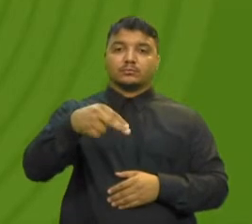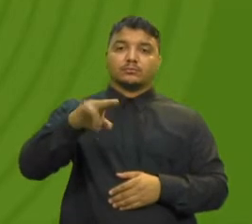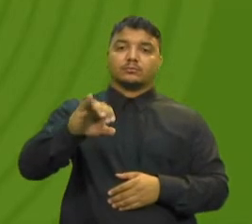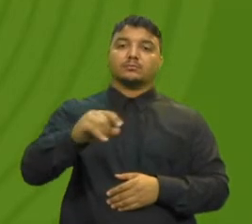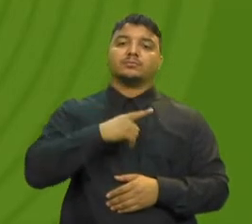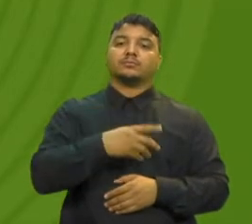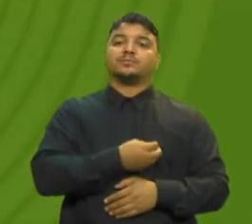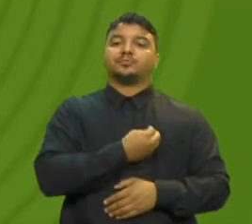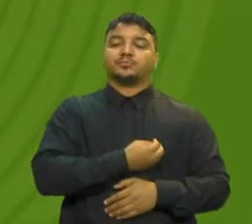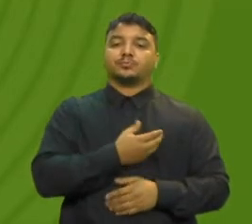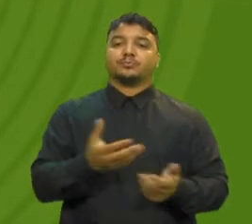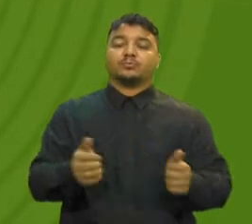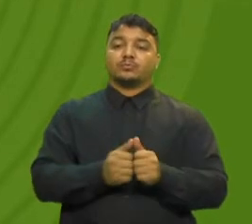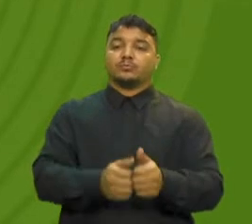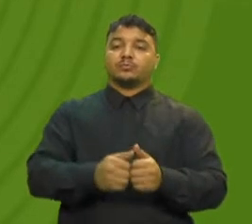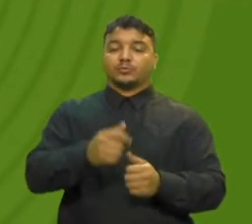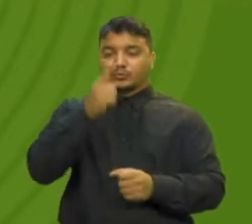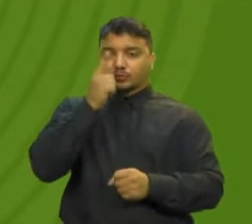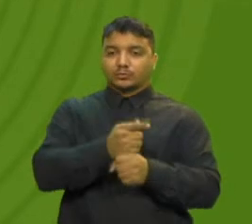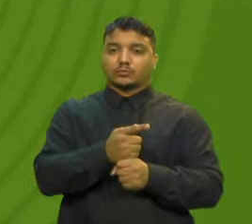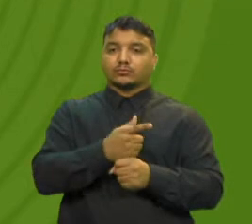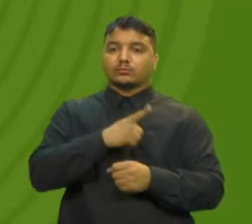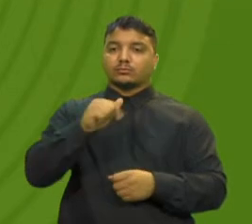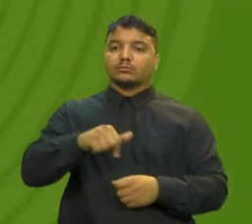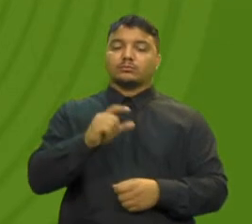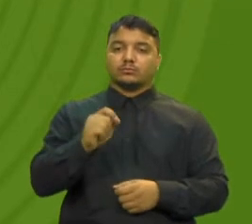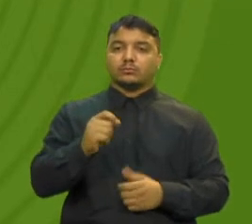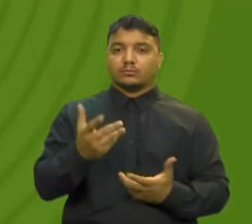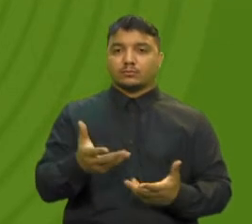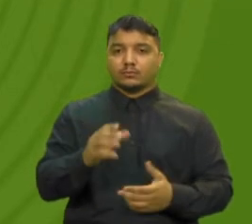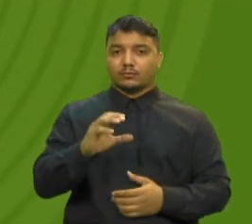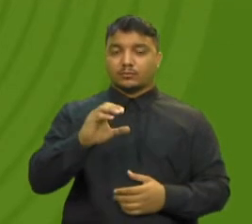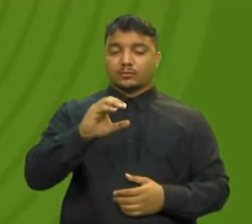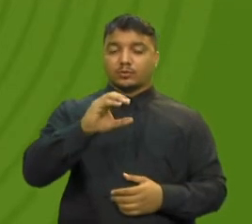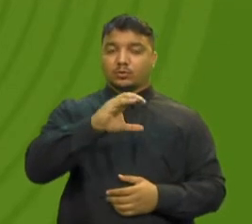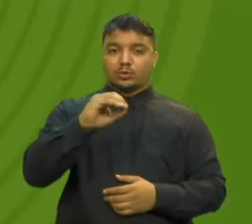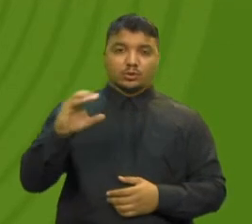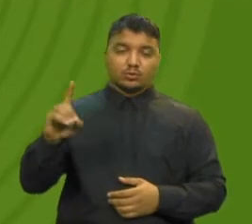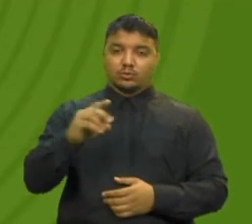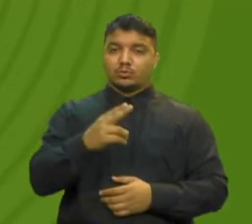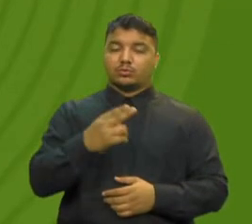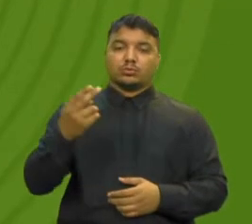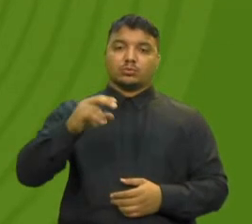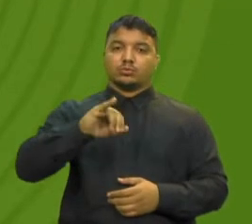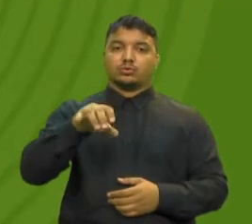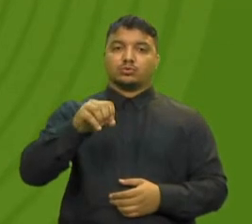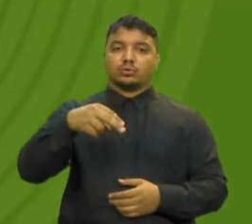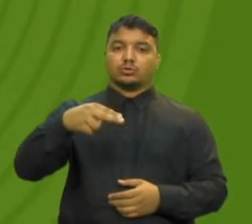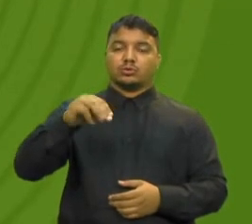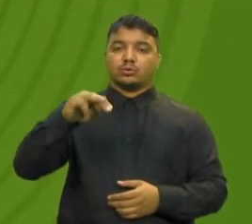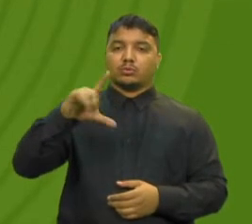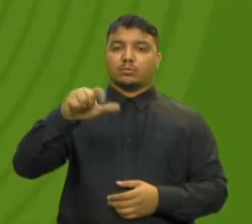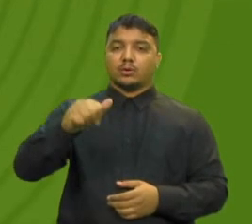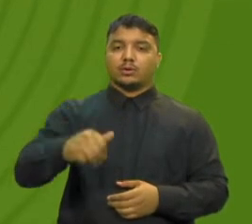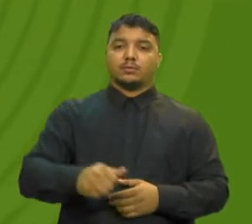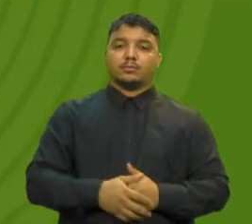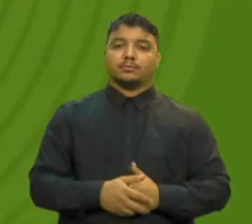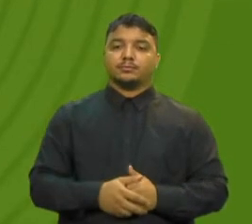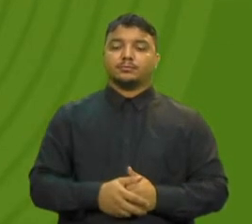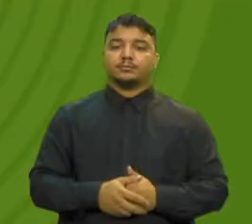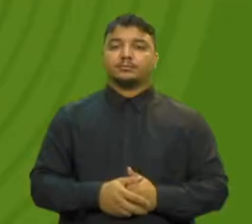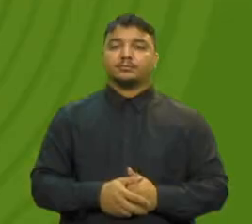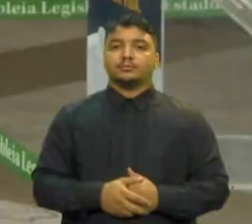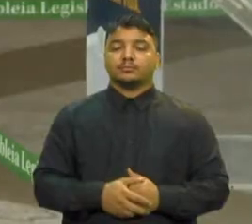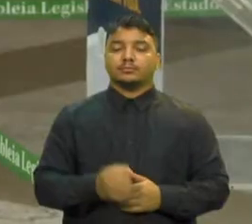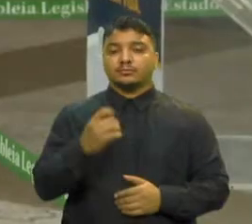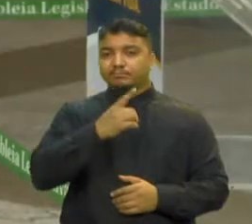está ao vivo com a gestora do Sua Nota Tem Valor Jhonilma Maia Bom dia, Jânio Muito bom dia, Tiago Bom